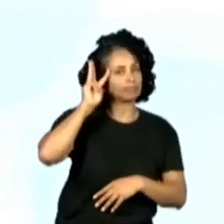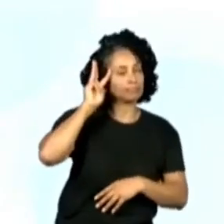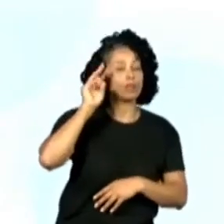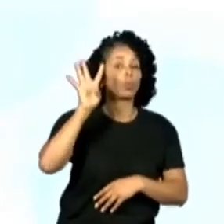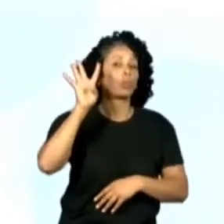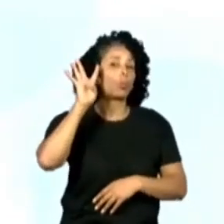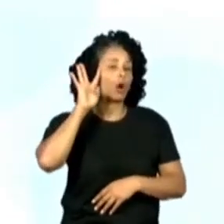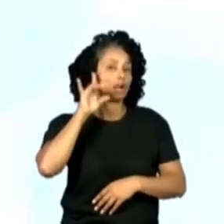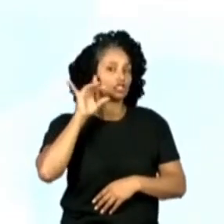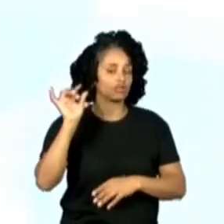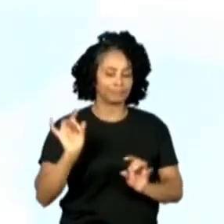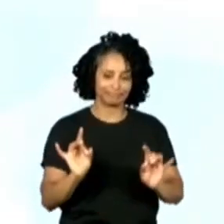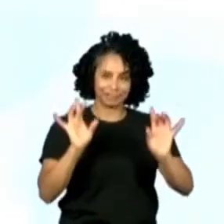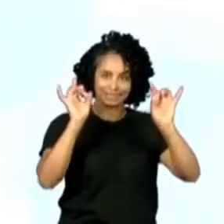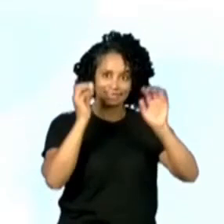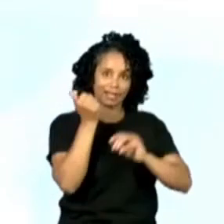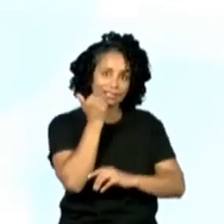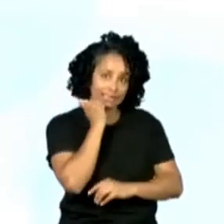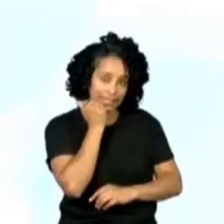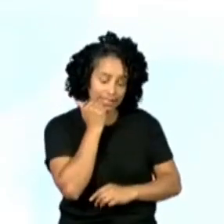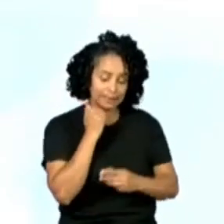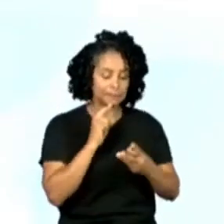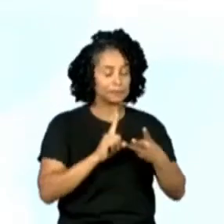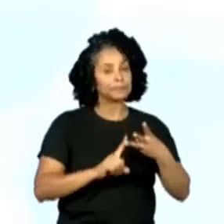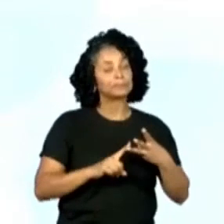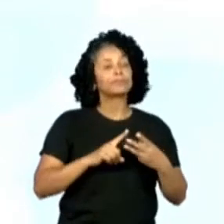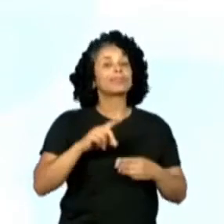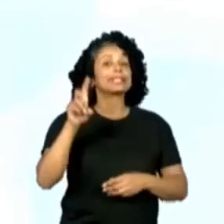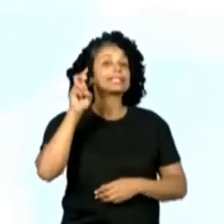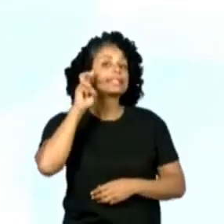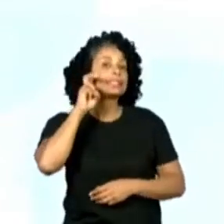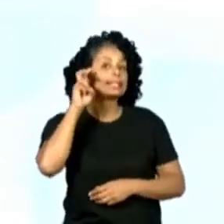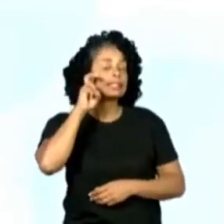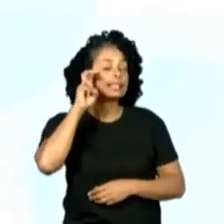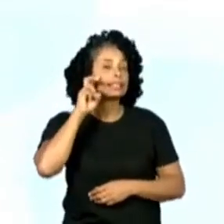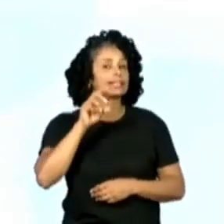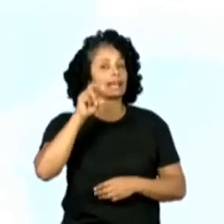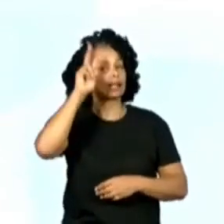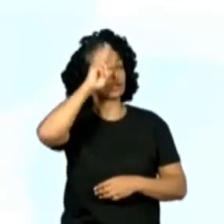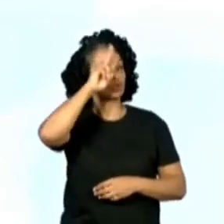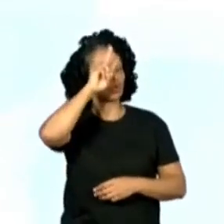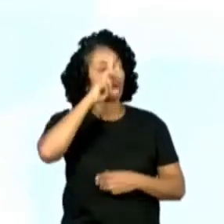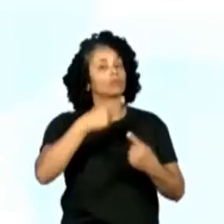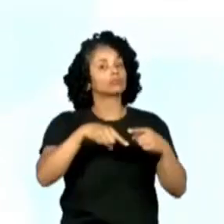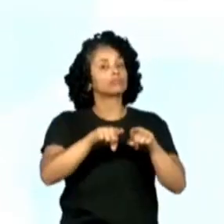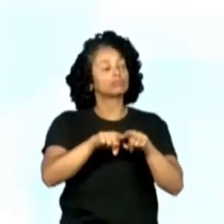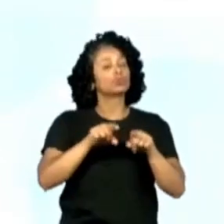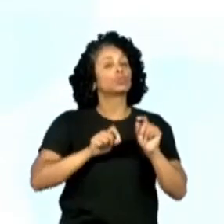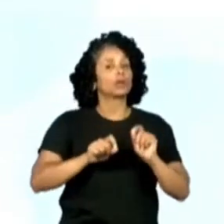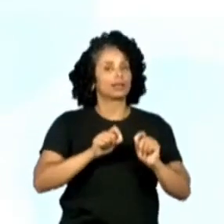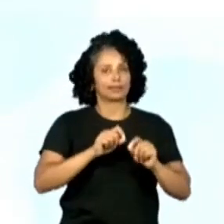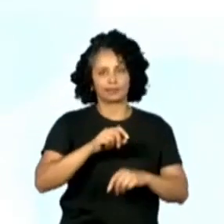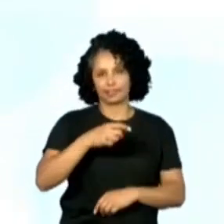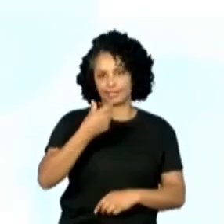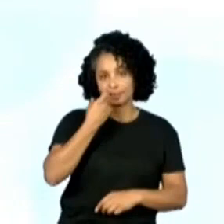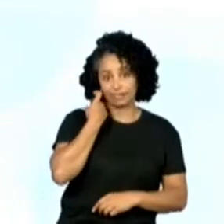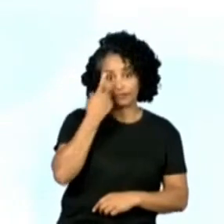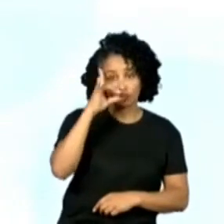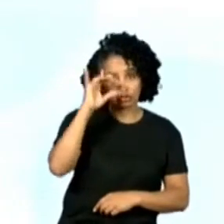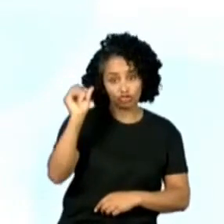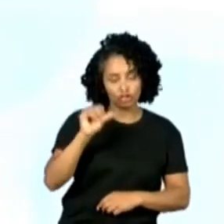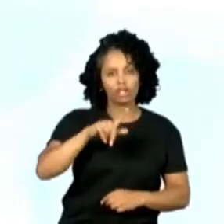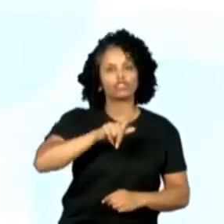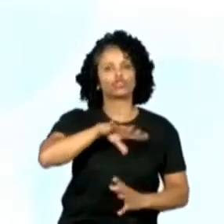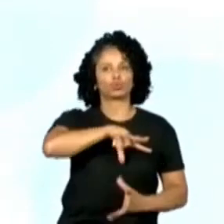vai ser o dia de Ciências, quinta-feira vai ser o dia de História e sexta vai ser o dia de Geografia.